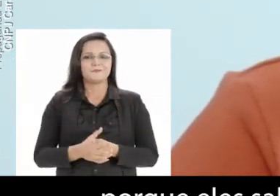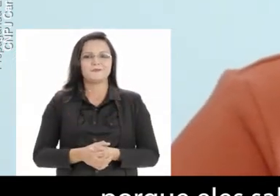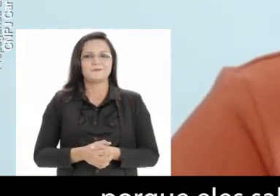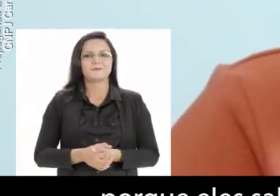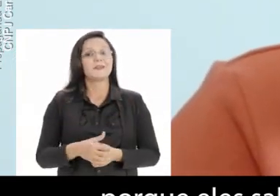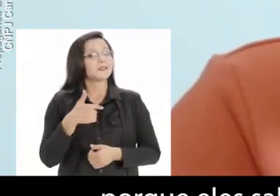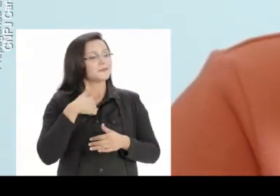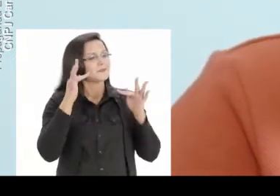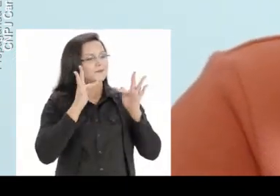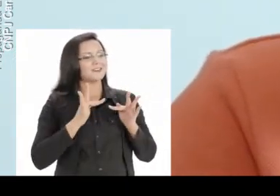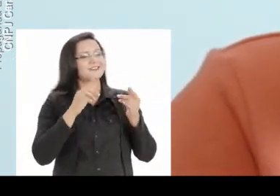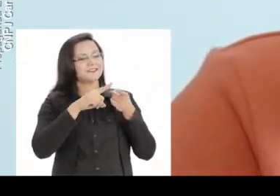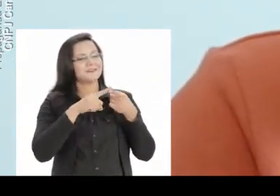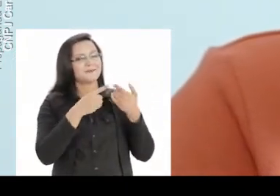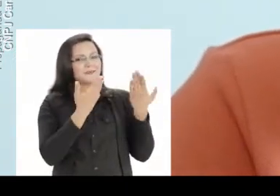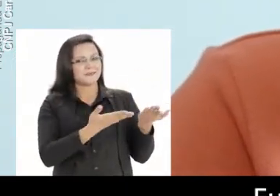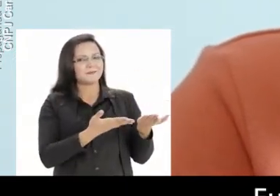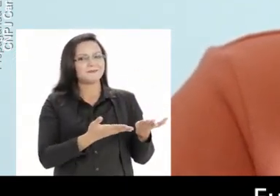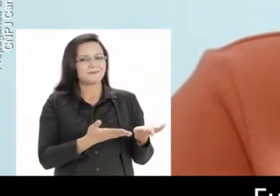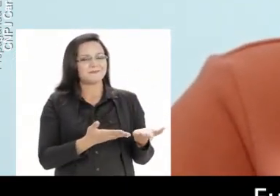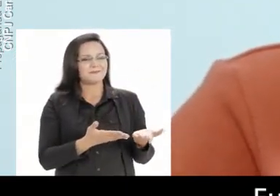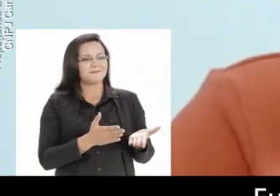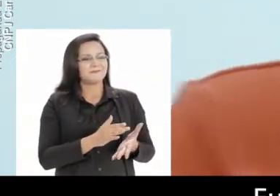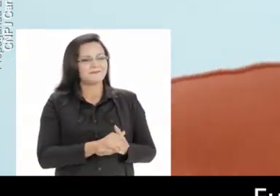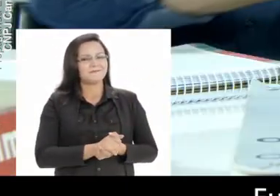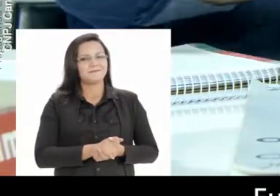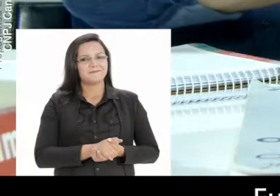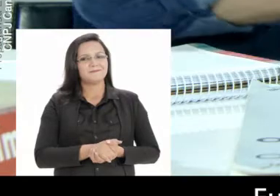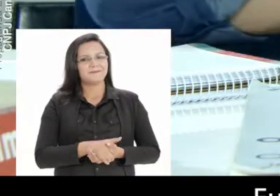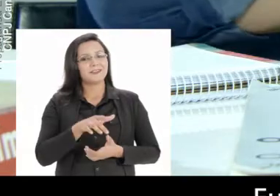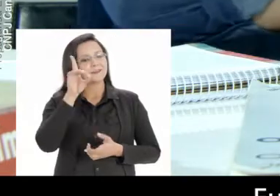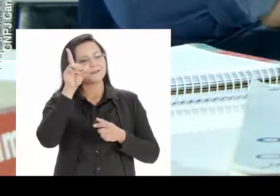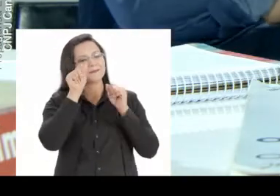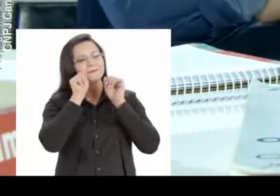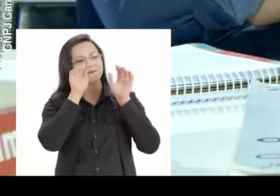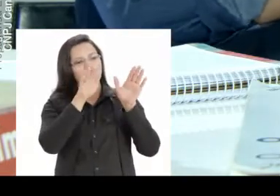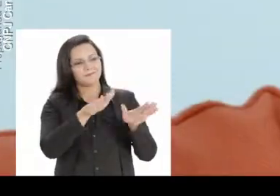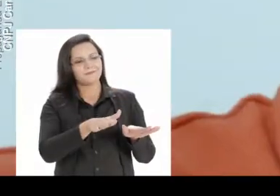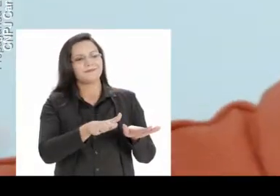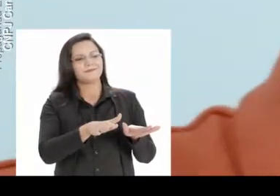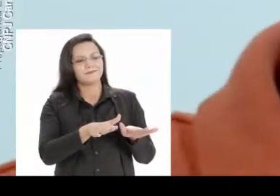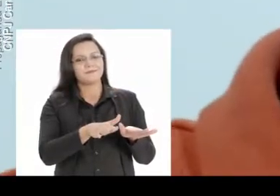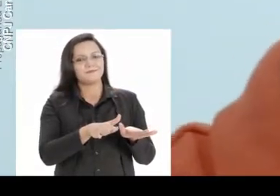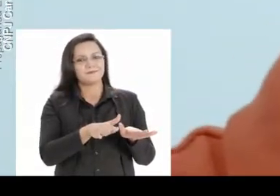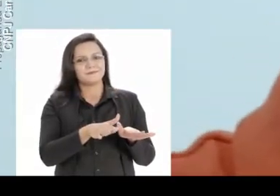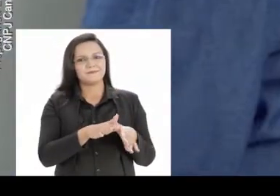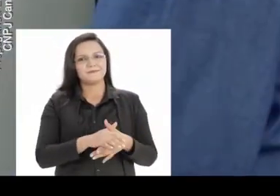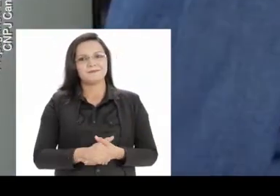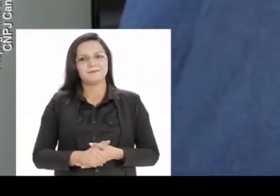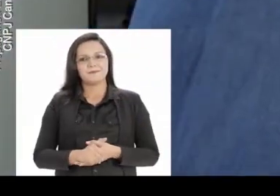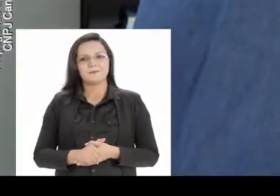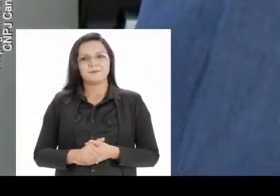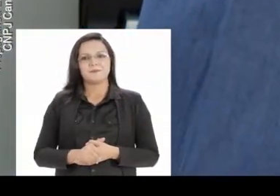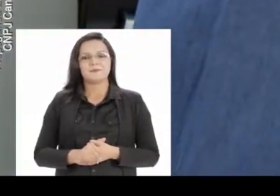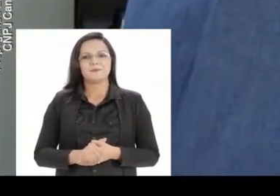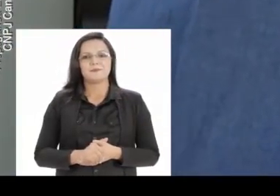família, entende? Eu fico feliz também, professor. Fico feliz. Eu que agradeço. E que Deus te abençoe.